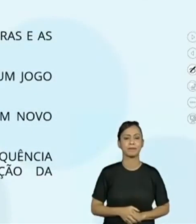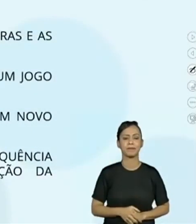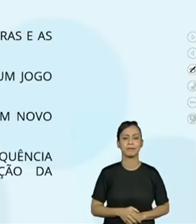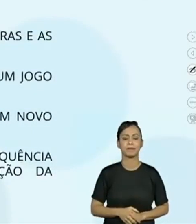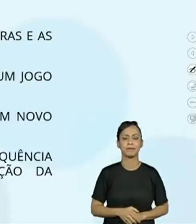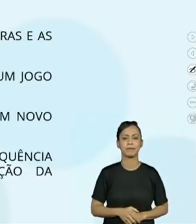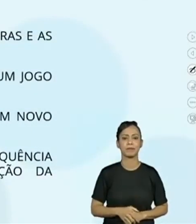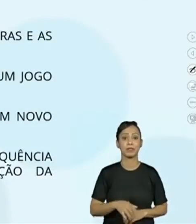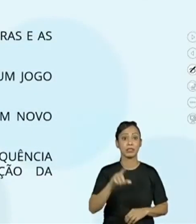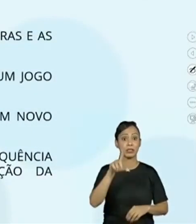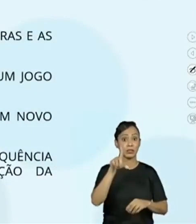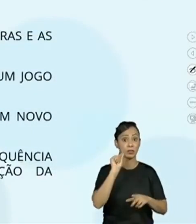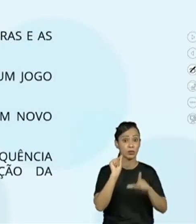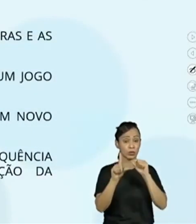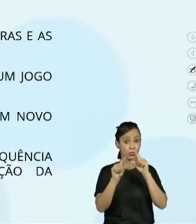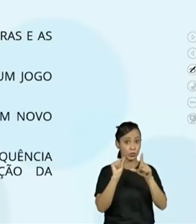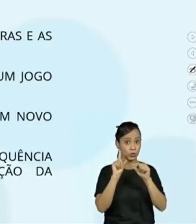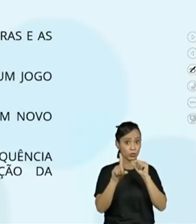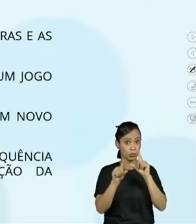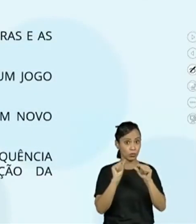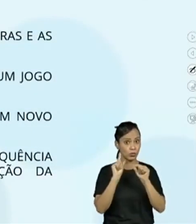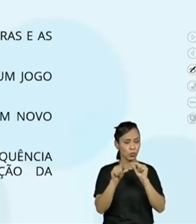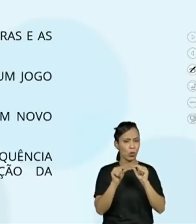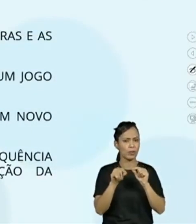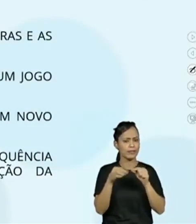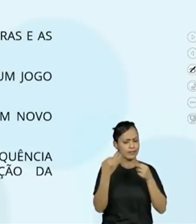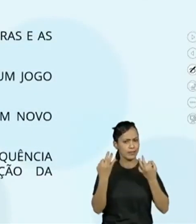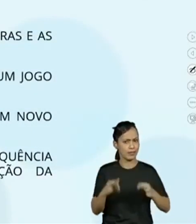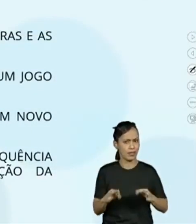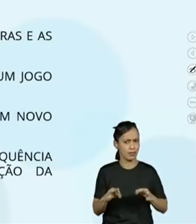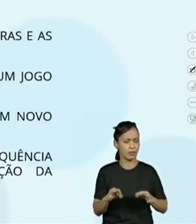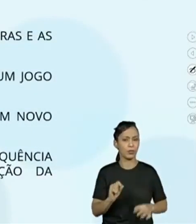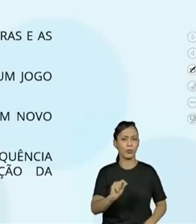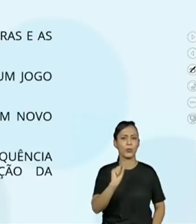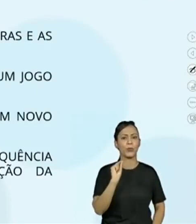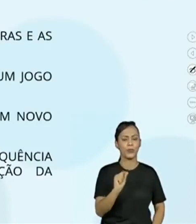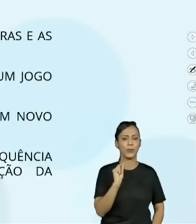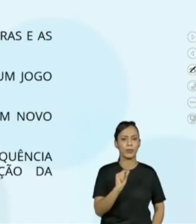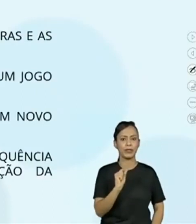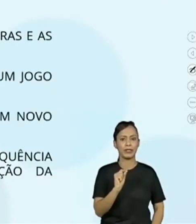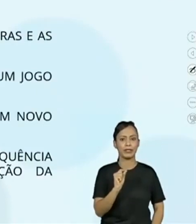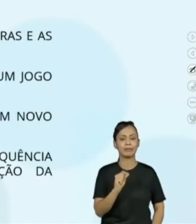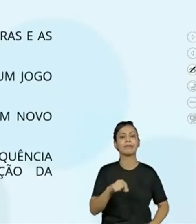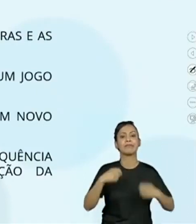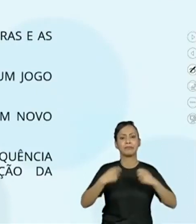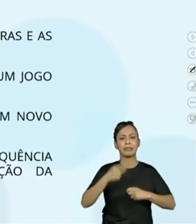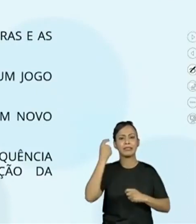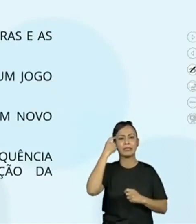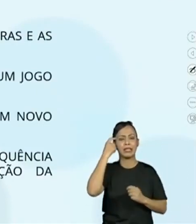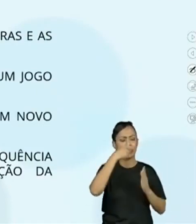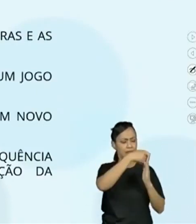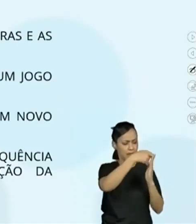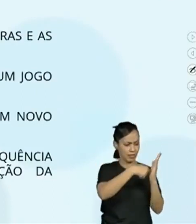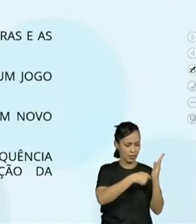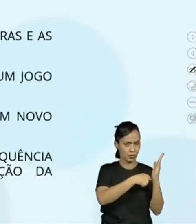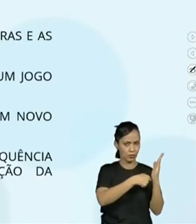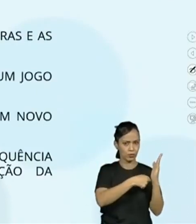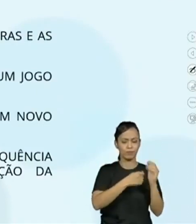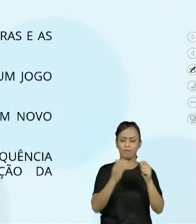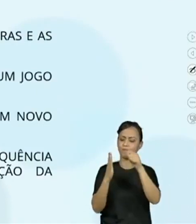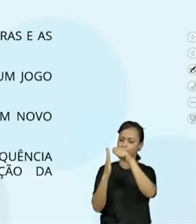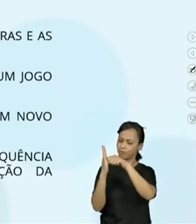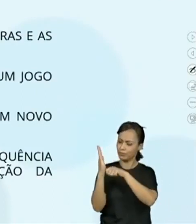Assinale a alternativa correta. Para assinalar a alternativa correta, vocês vão pensar nesses dois últimos textos, tá bom?